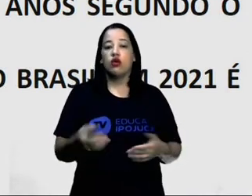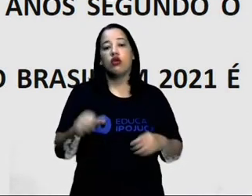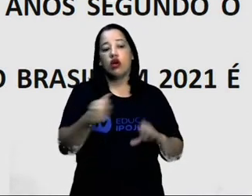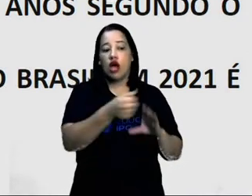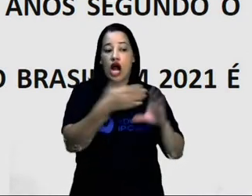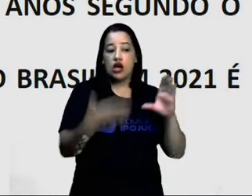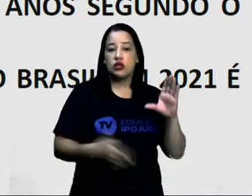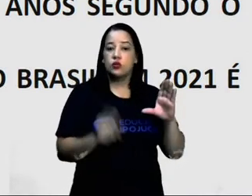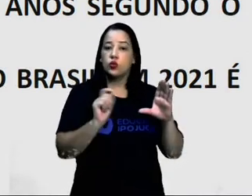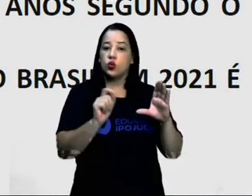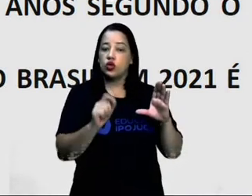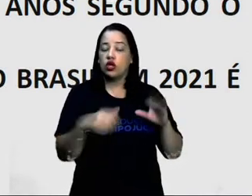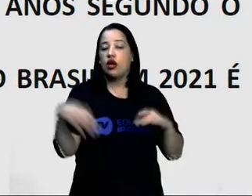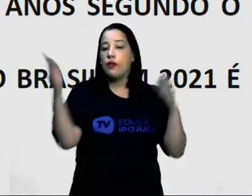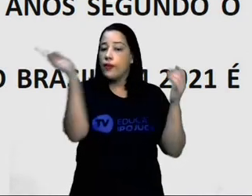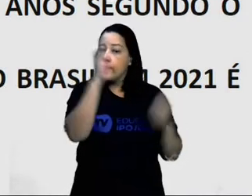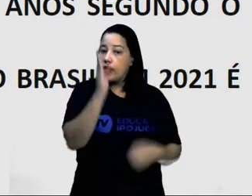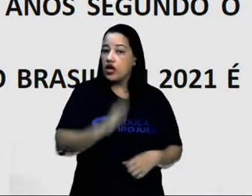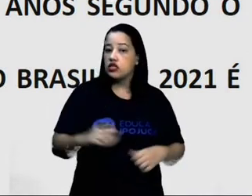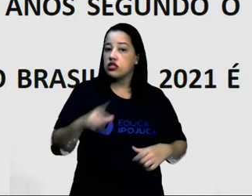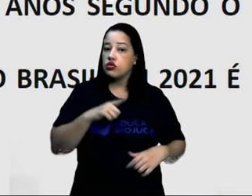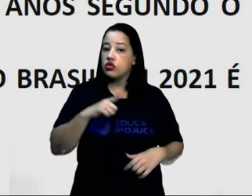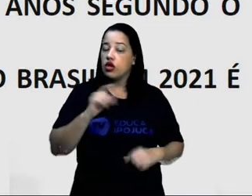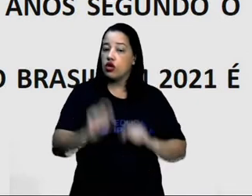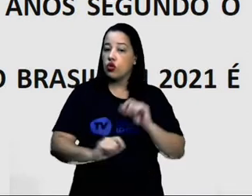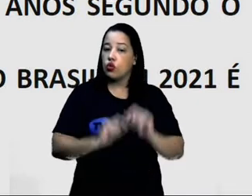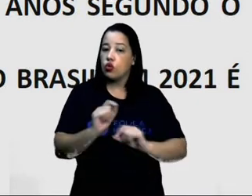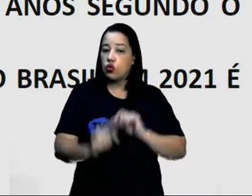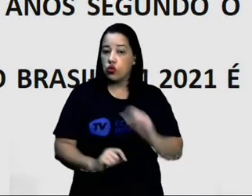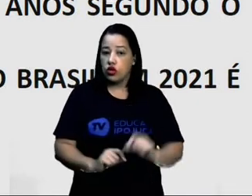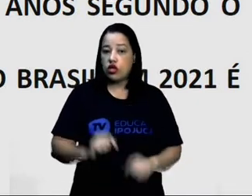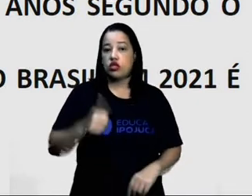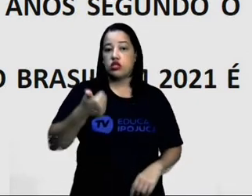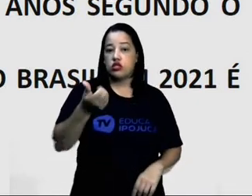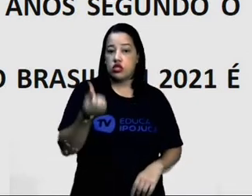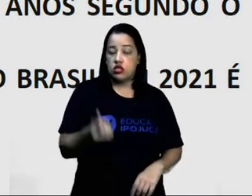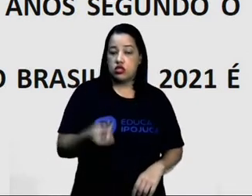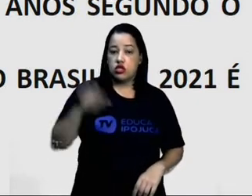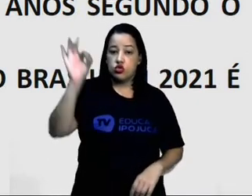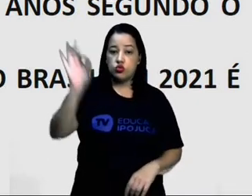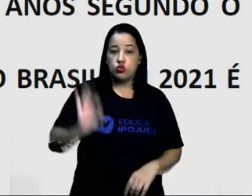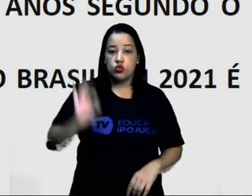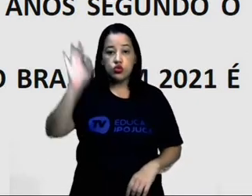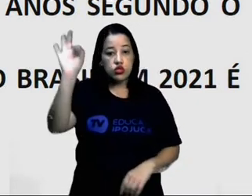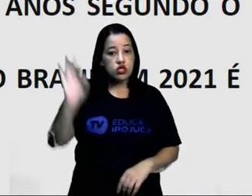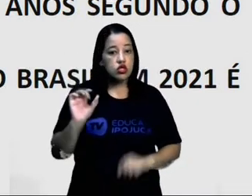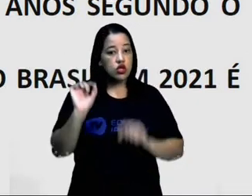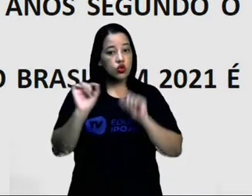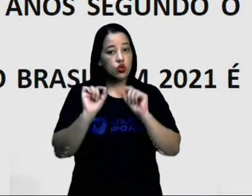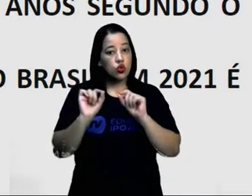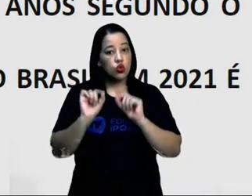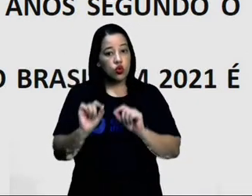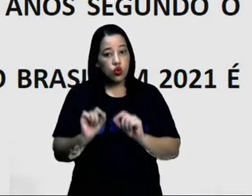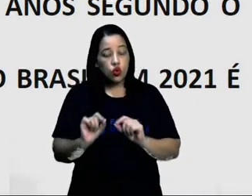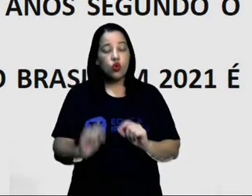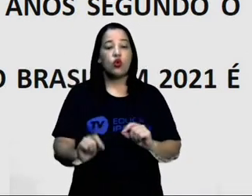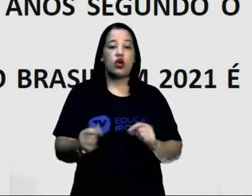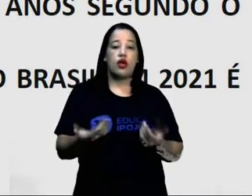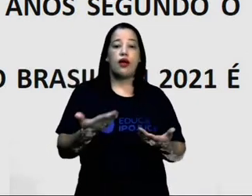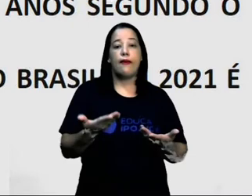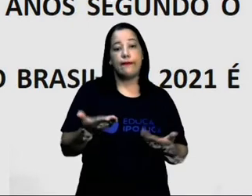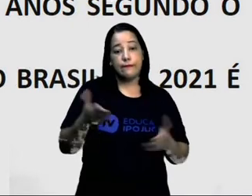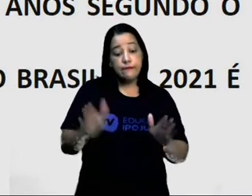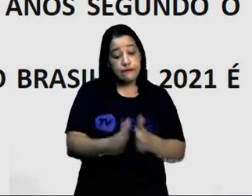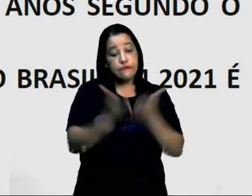que o Brasil hoje tem mais de 16% da sua população abaixo da linha de pobreza,